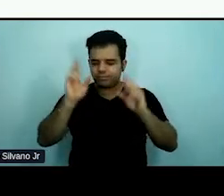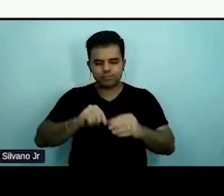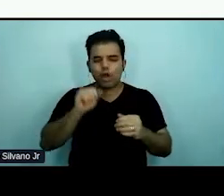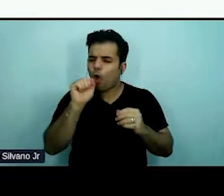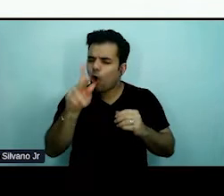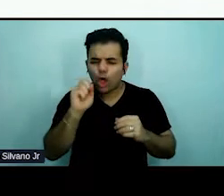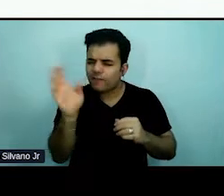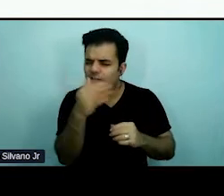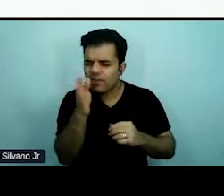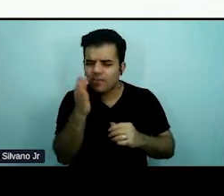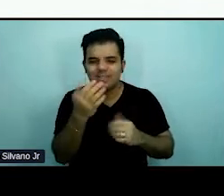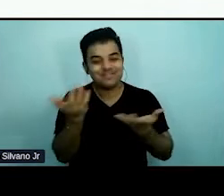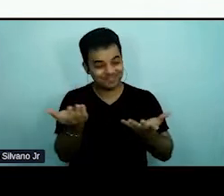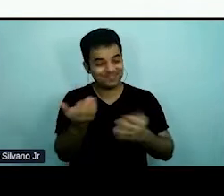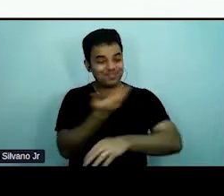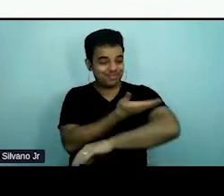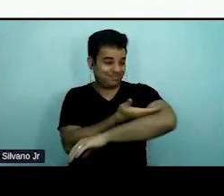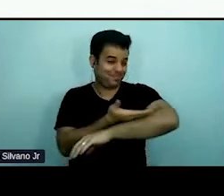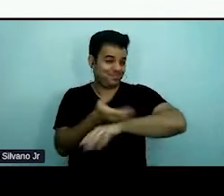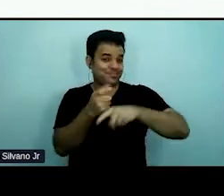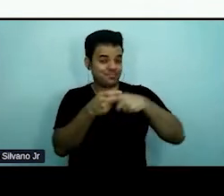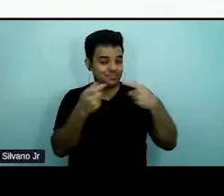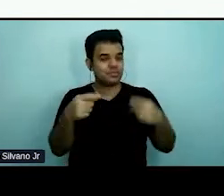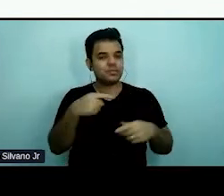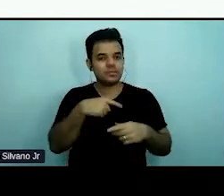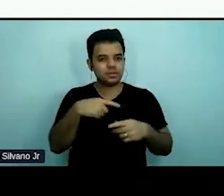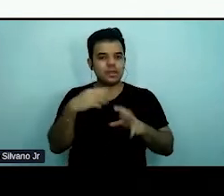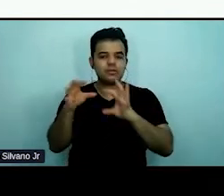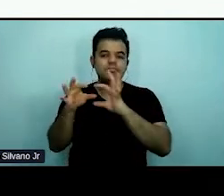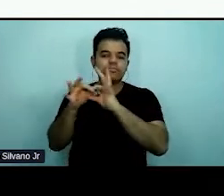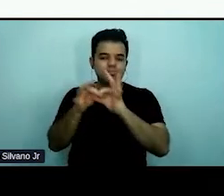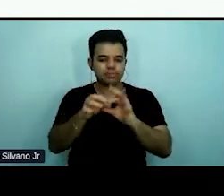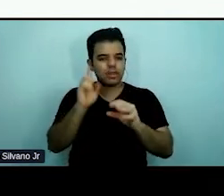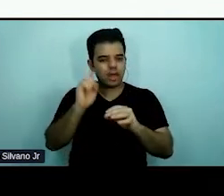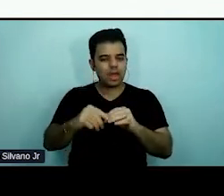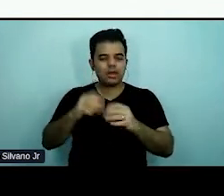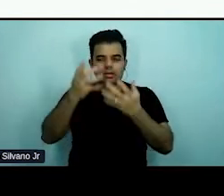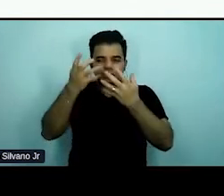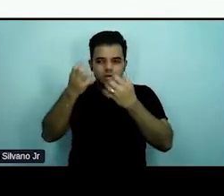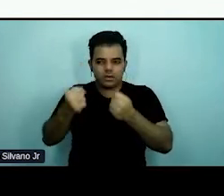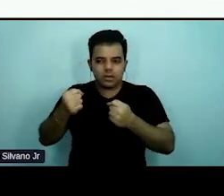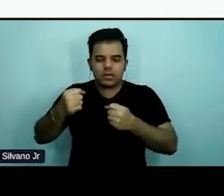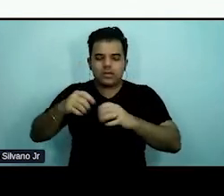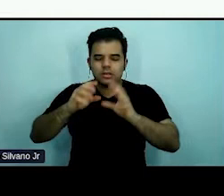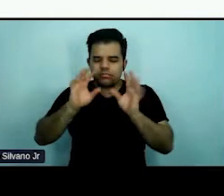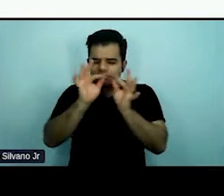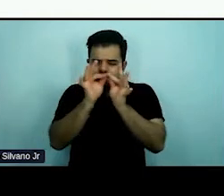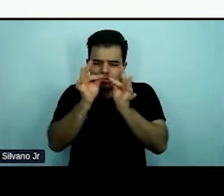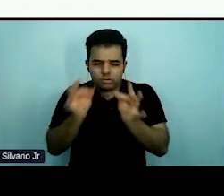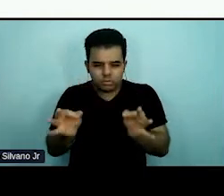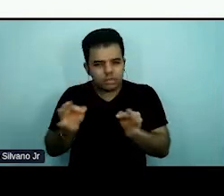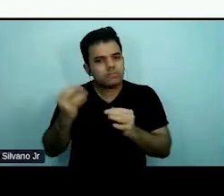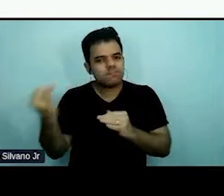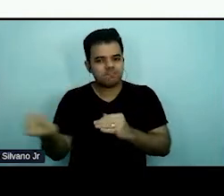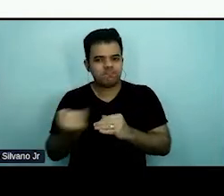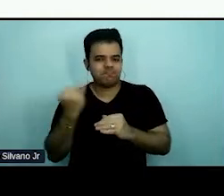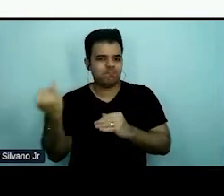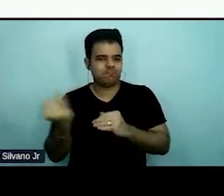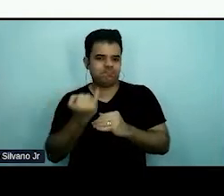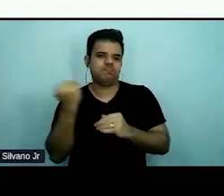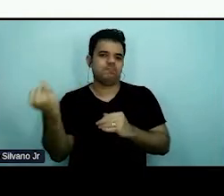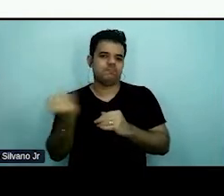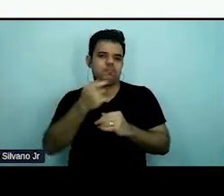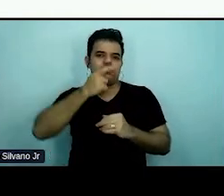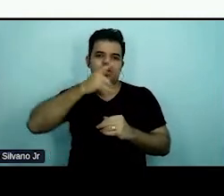Existe uma corrente, que é o legal design, que eu particularmente gosto muito,